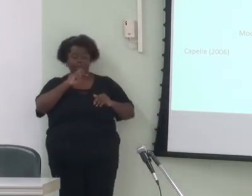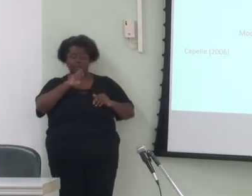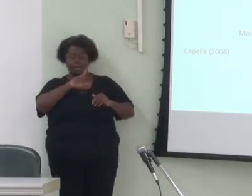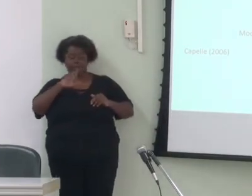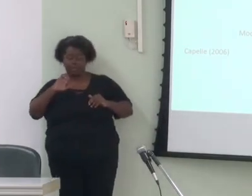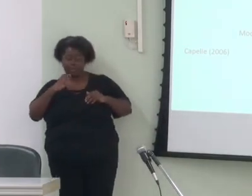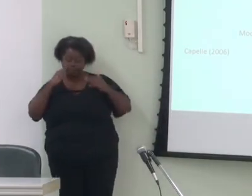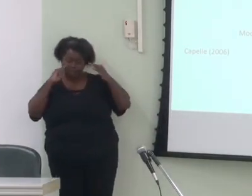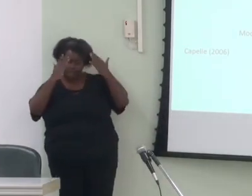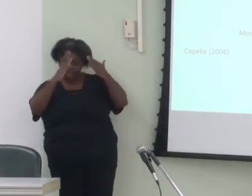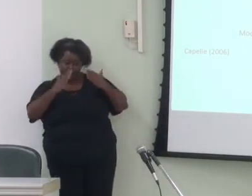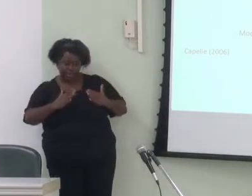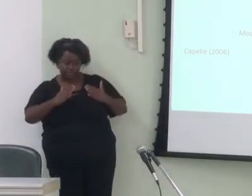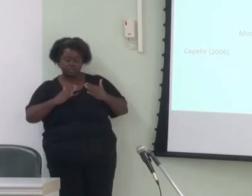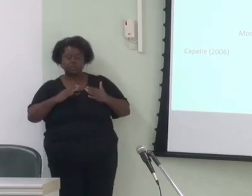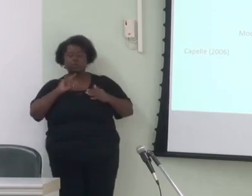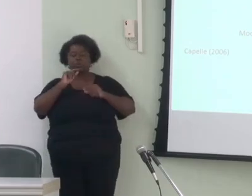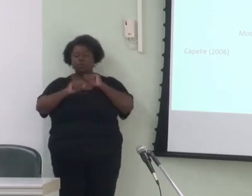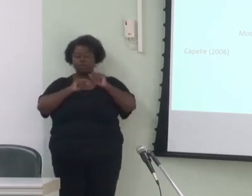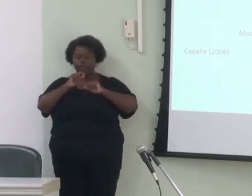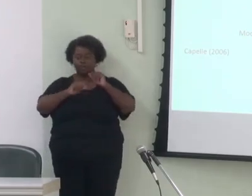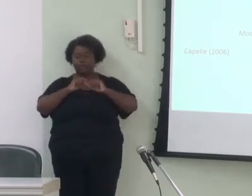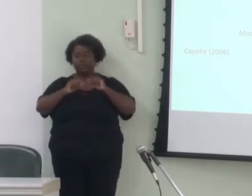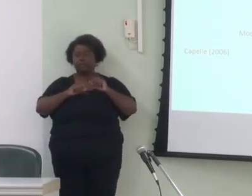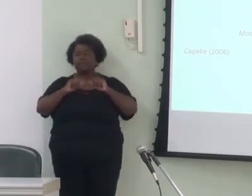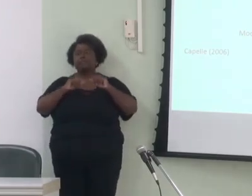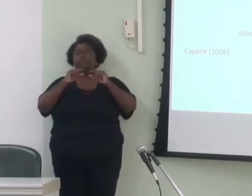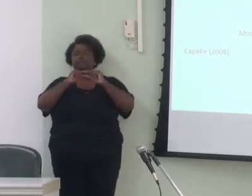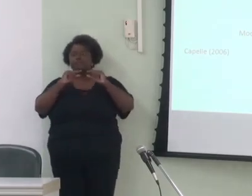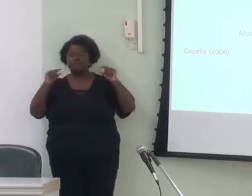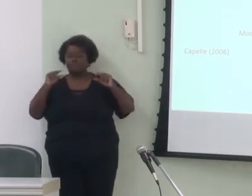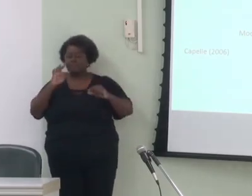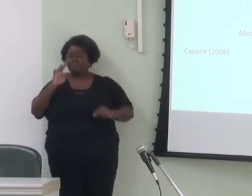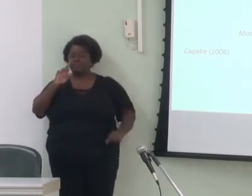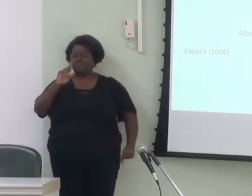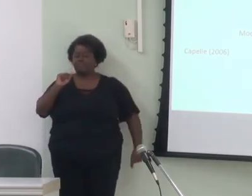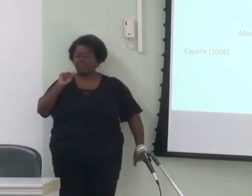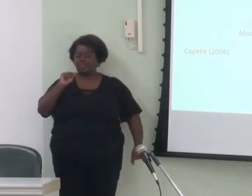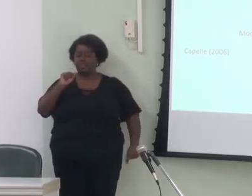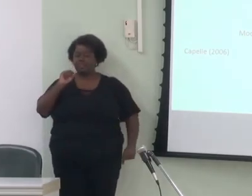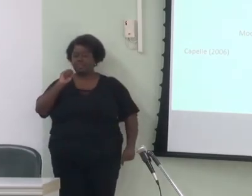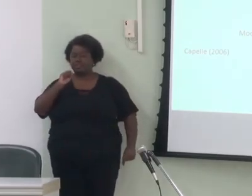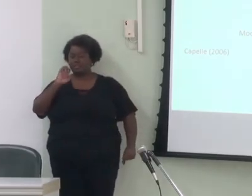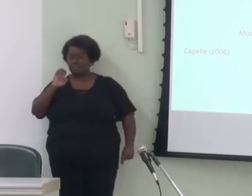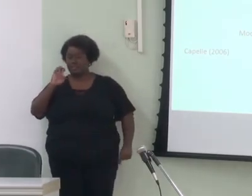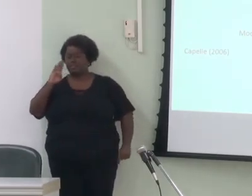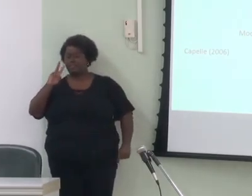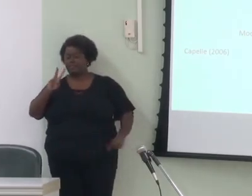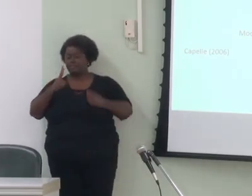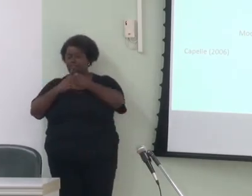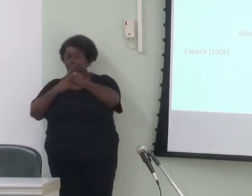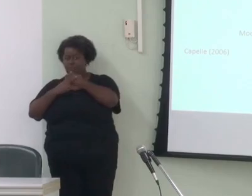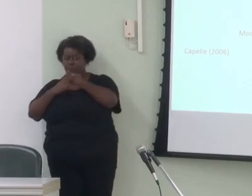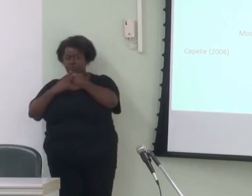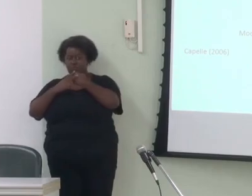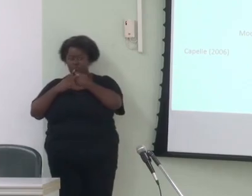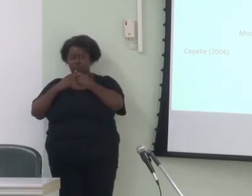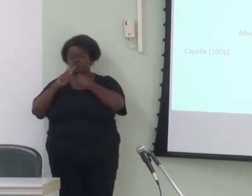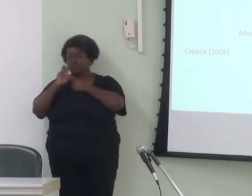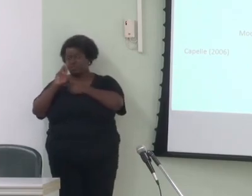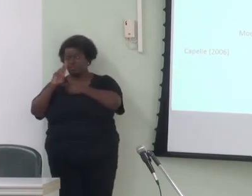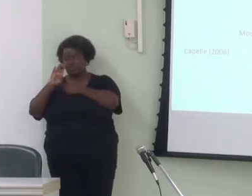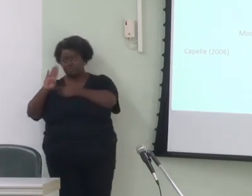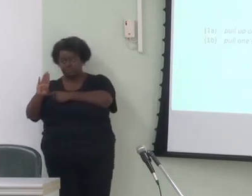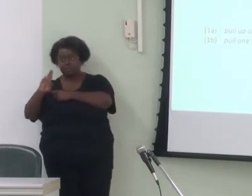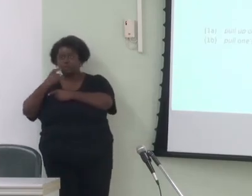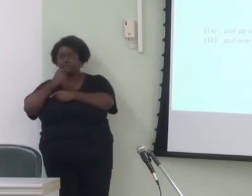as phrasal verbs do inglês e suas diferentes combinações possíveis considerando a variabilidade da posição da preposição e do